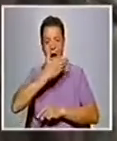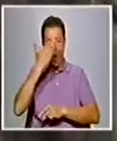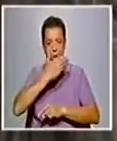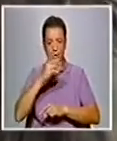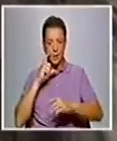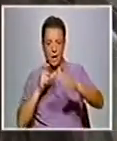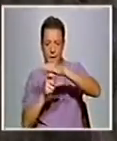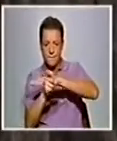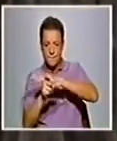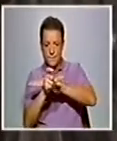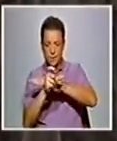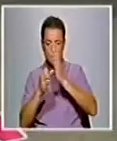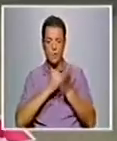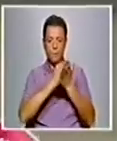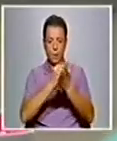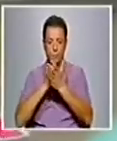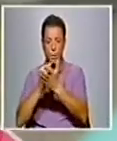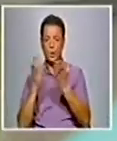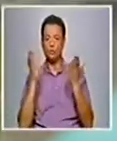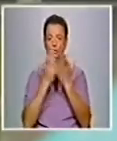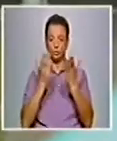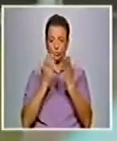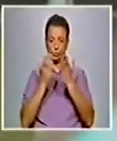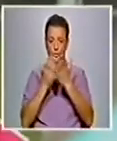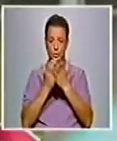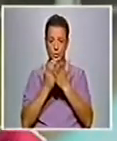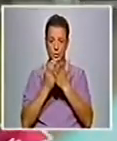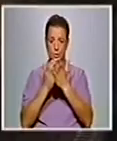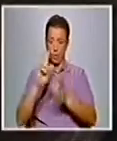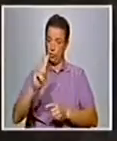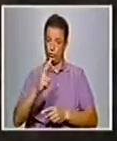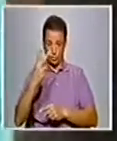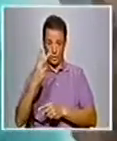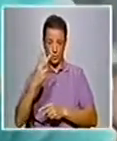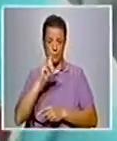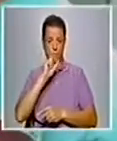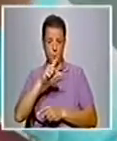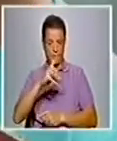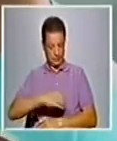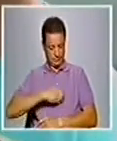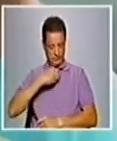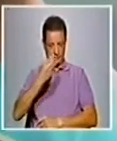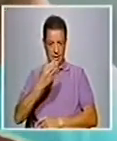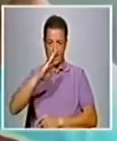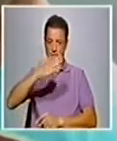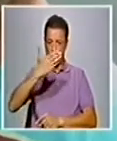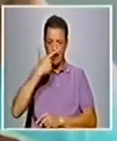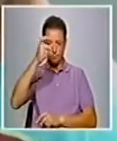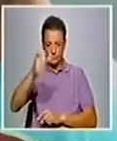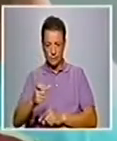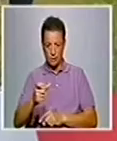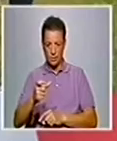estes vídeos tornaram-se auxiliares de estudo. Vantagens que a Cristina e o Tiago puderam sentir na primeira pessoa.